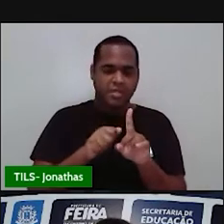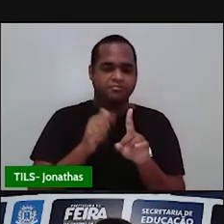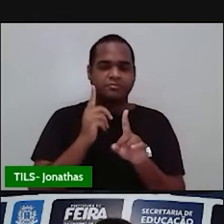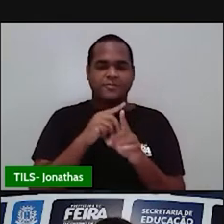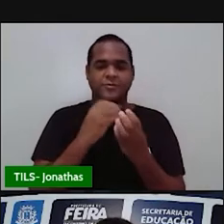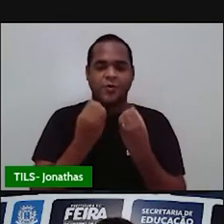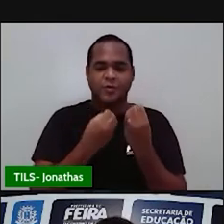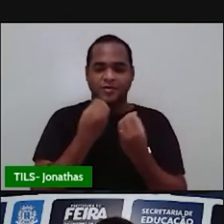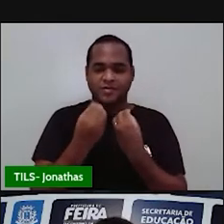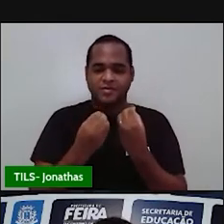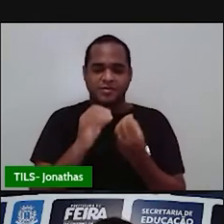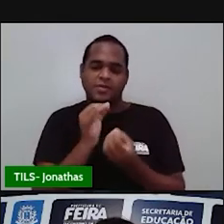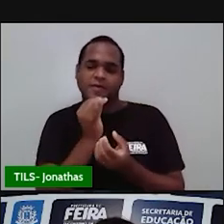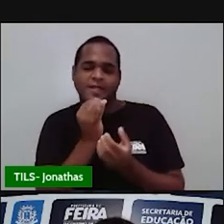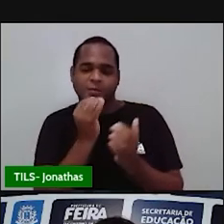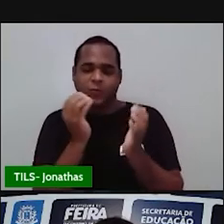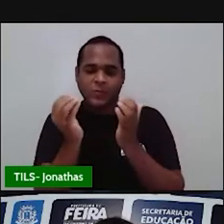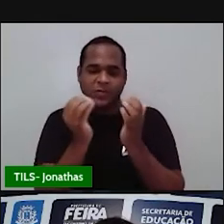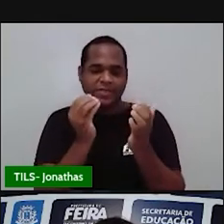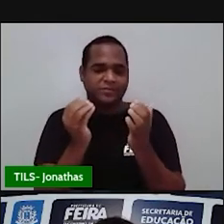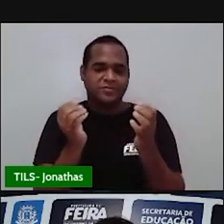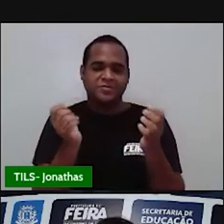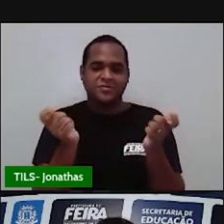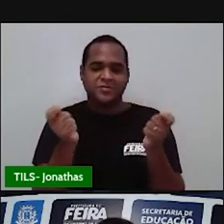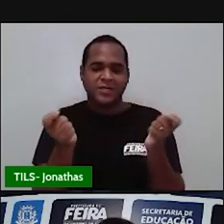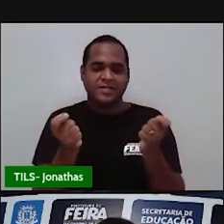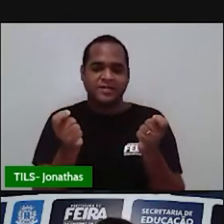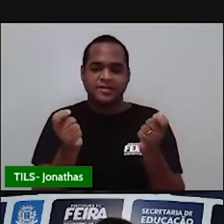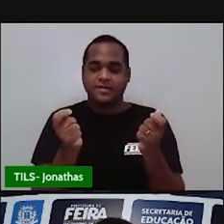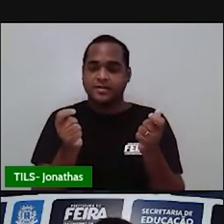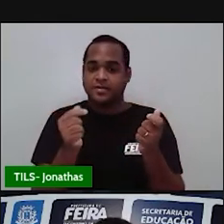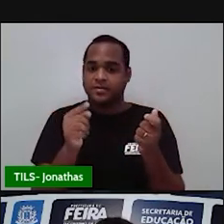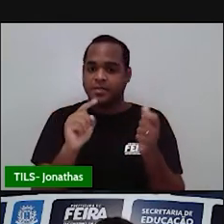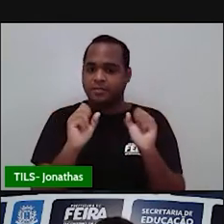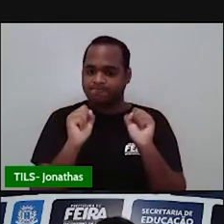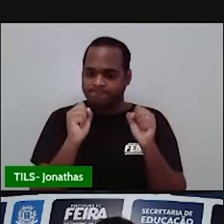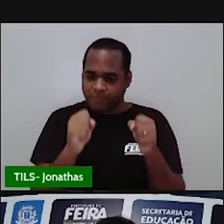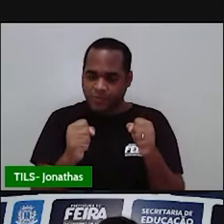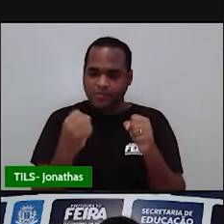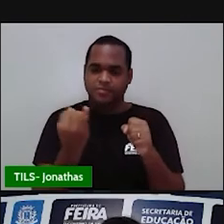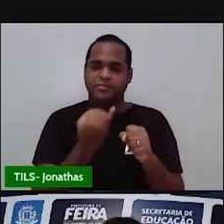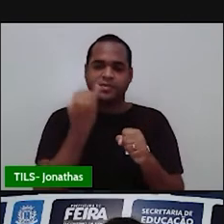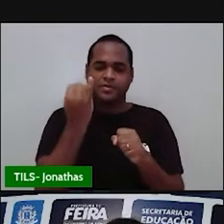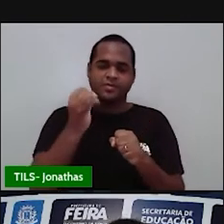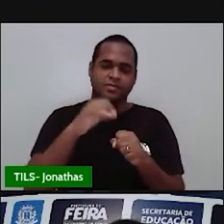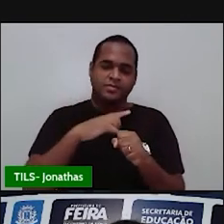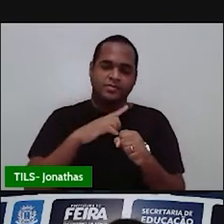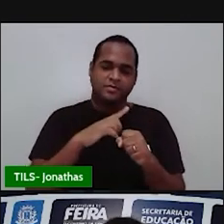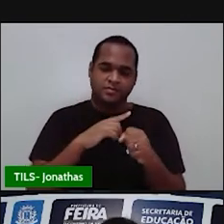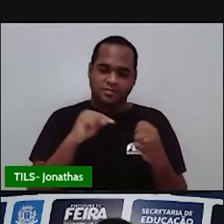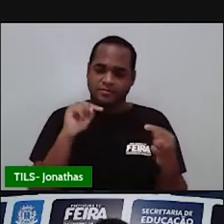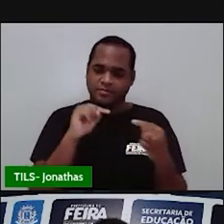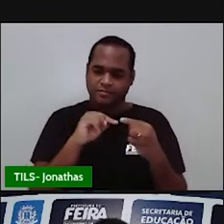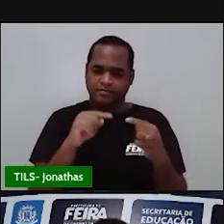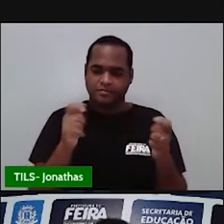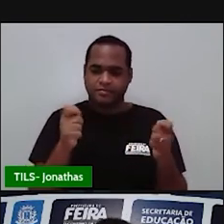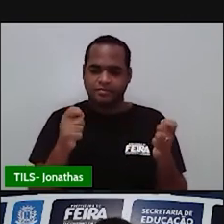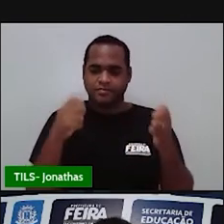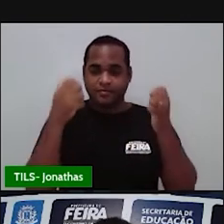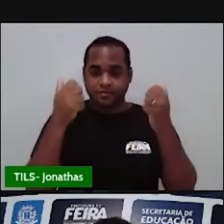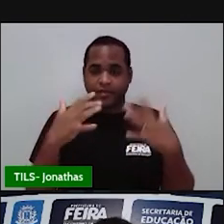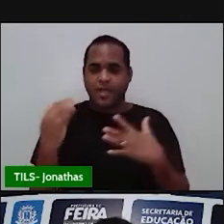Só para ter um exemplo, né? Então, é bastante importante. A gente vai ver o porquê que isso é